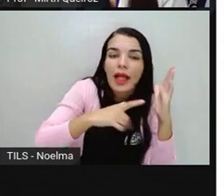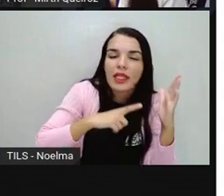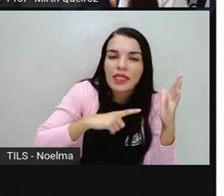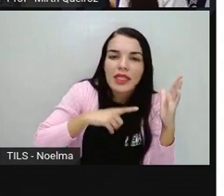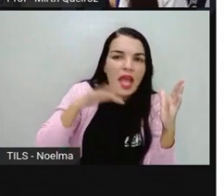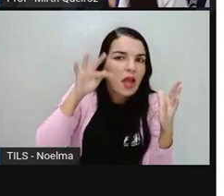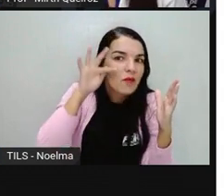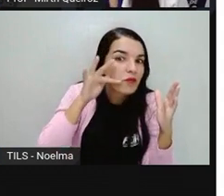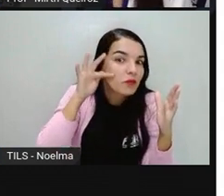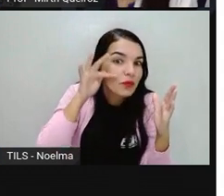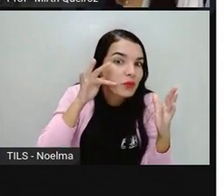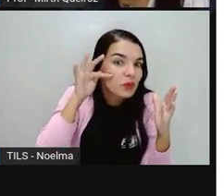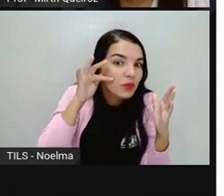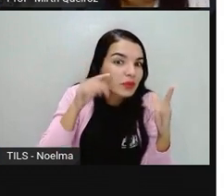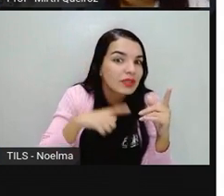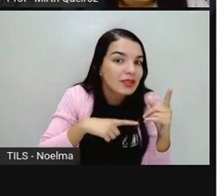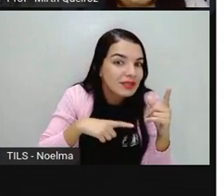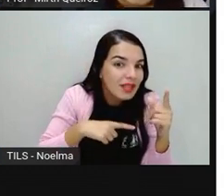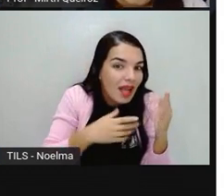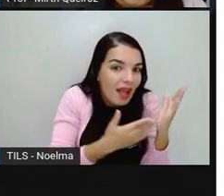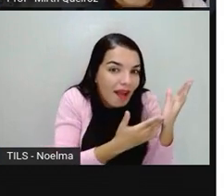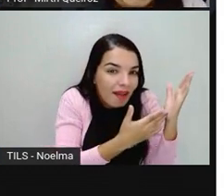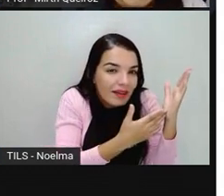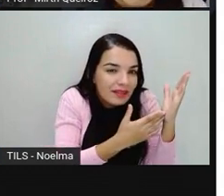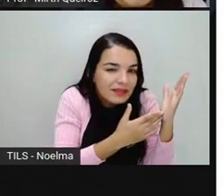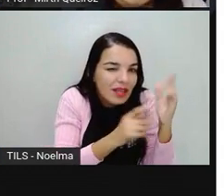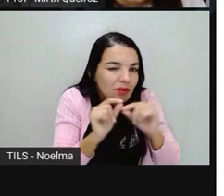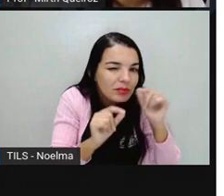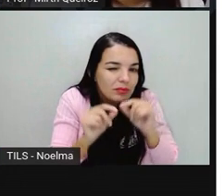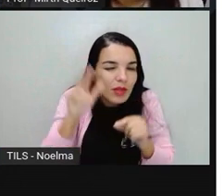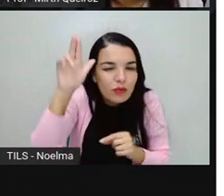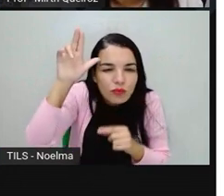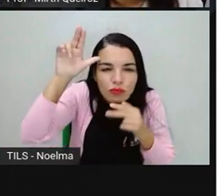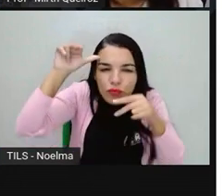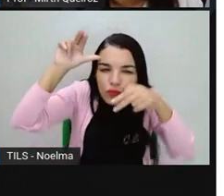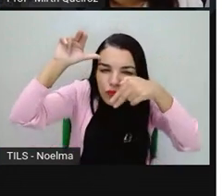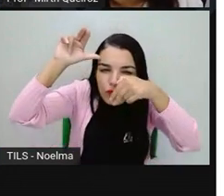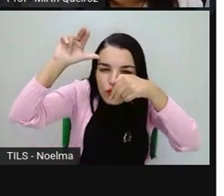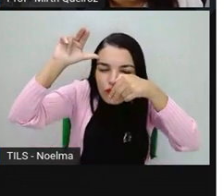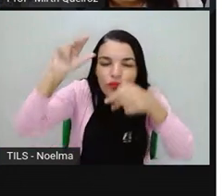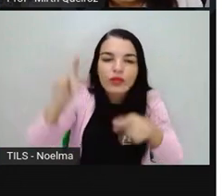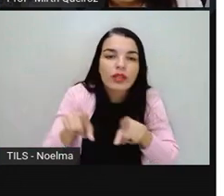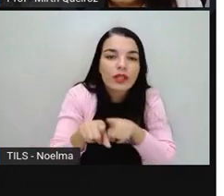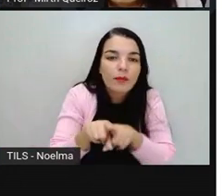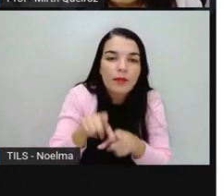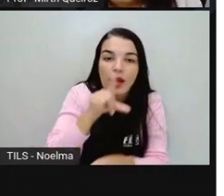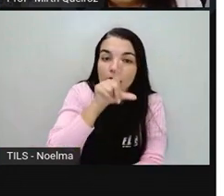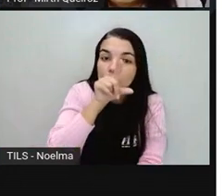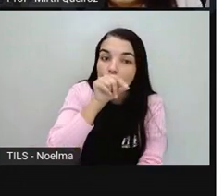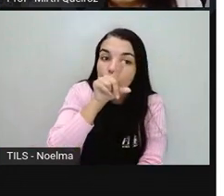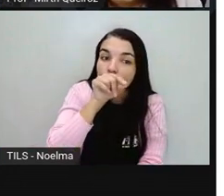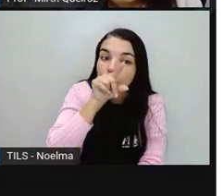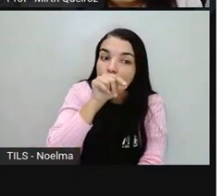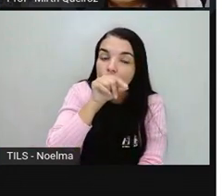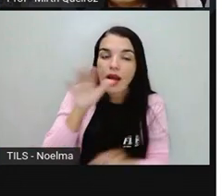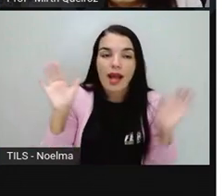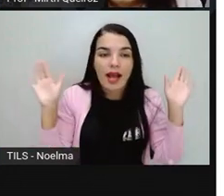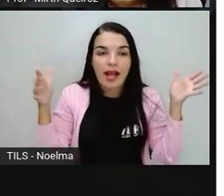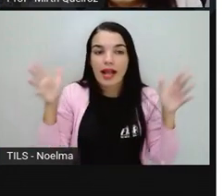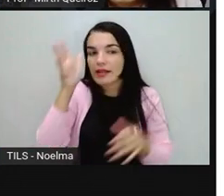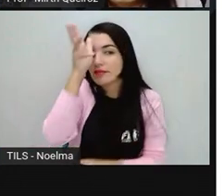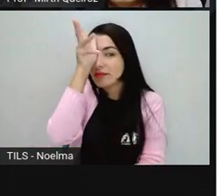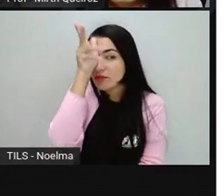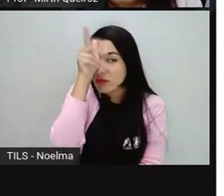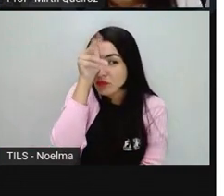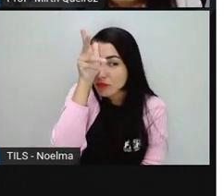também. Tem animais, como a gente pode ver aqui. É o coelhinho. Nós temos aqui uma ave, parece-me que é uma